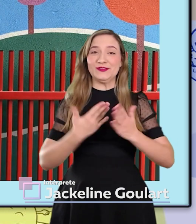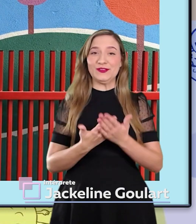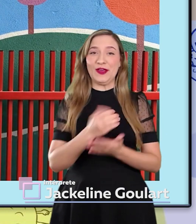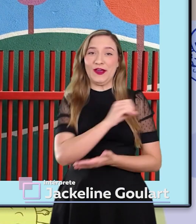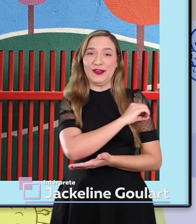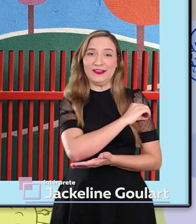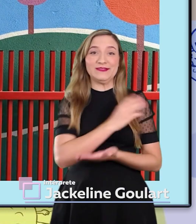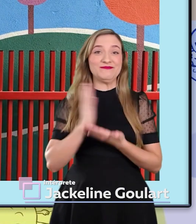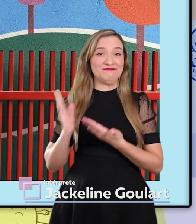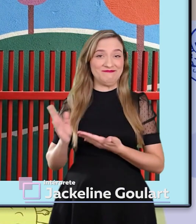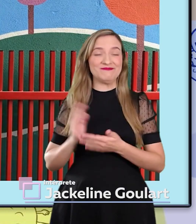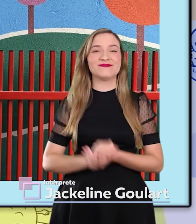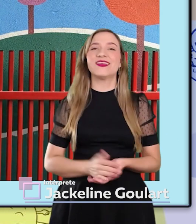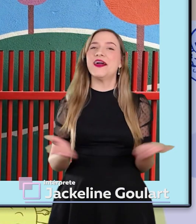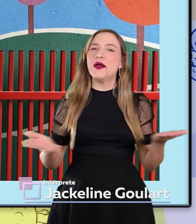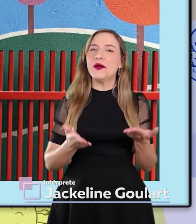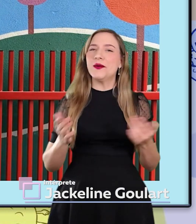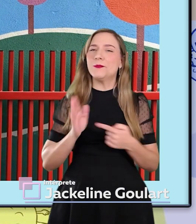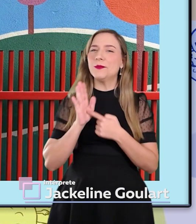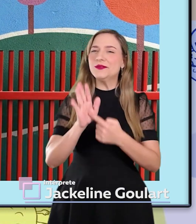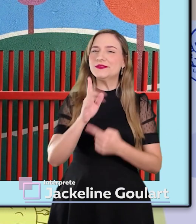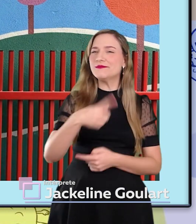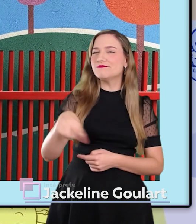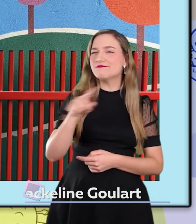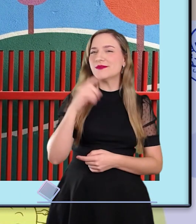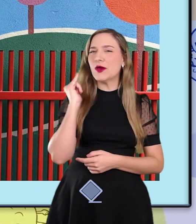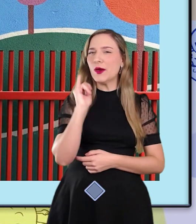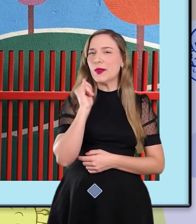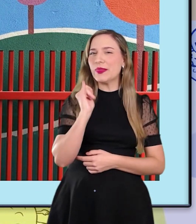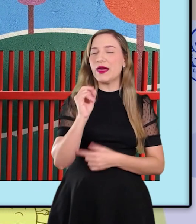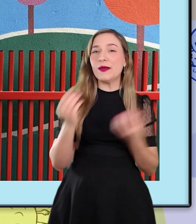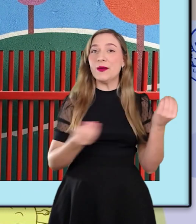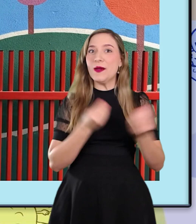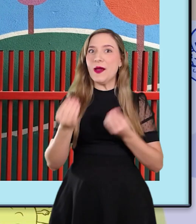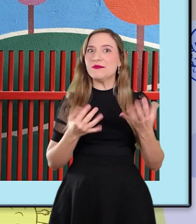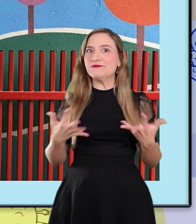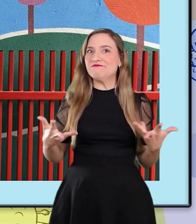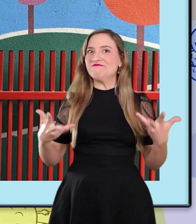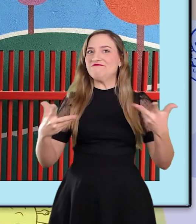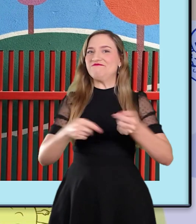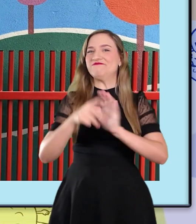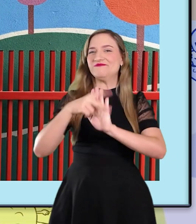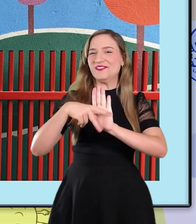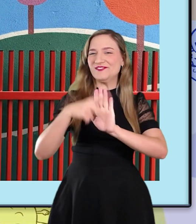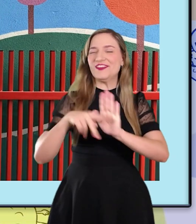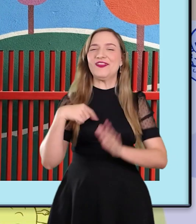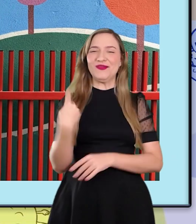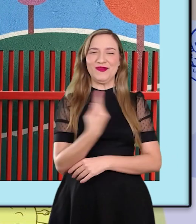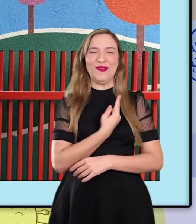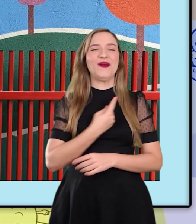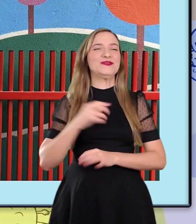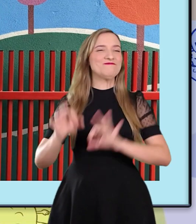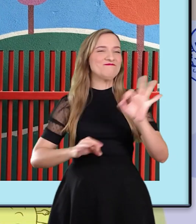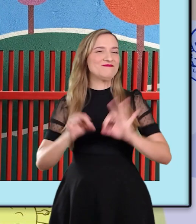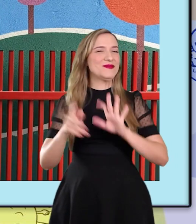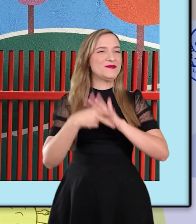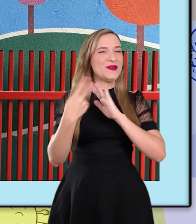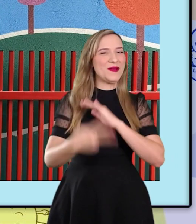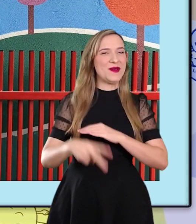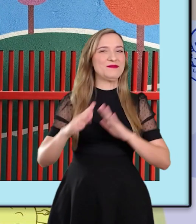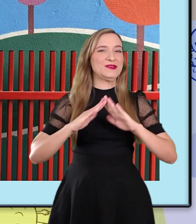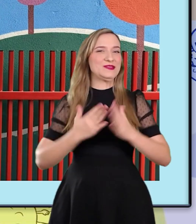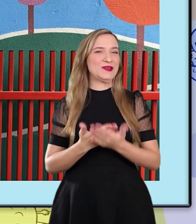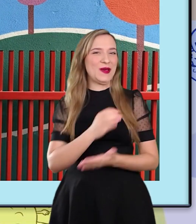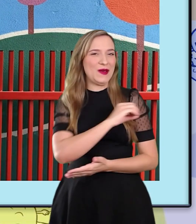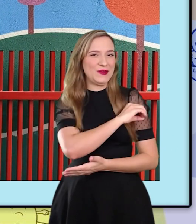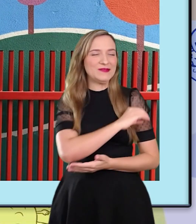Aranhão. E vim contar para vocês um espetáculo de projeto que nós realizamos aqui no CEMEI.